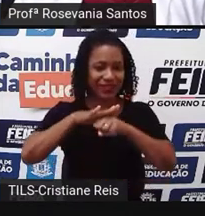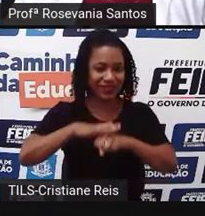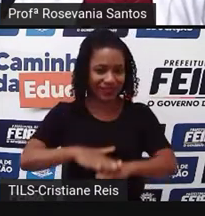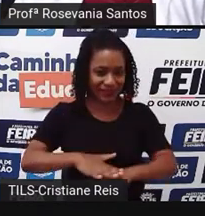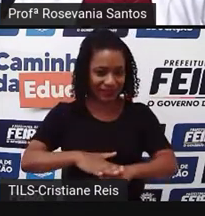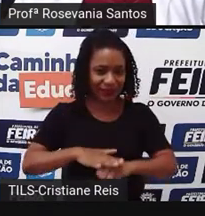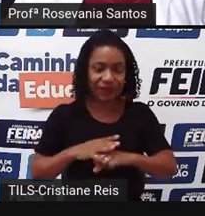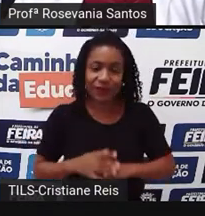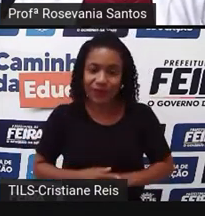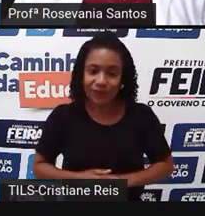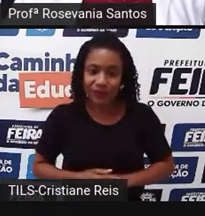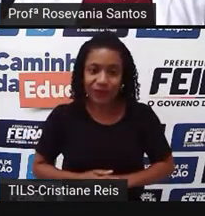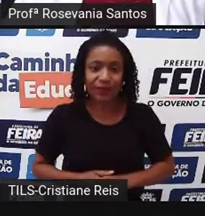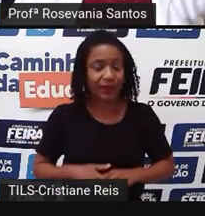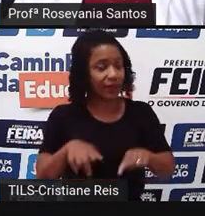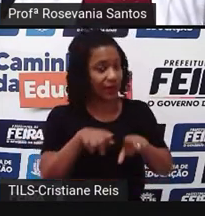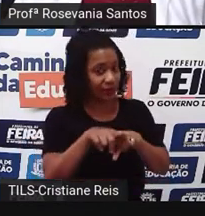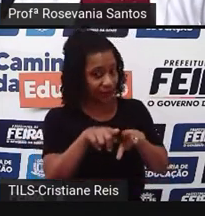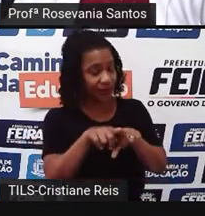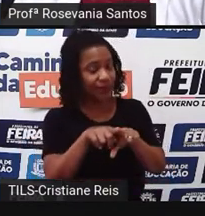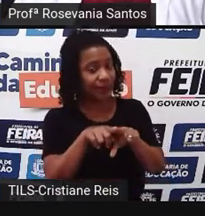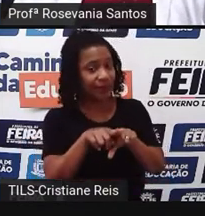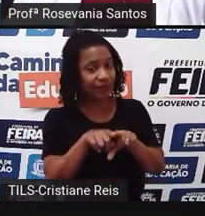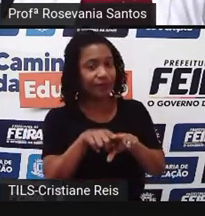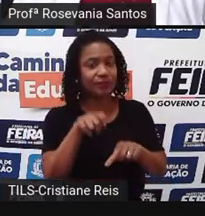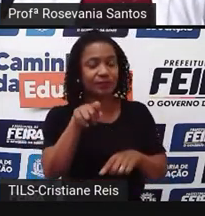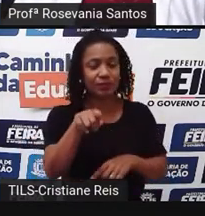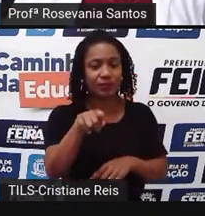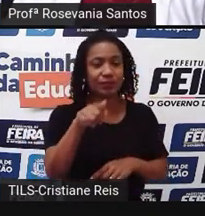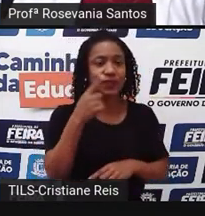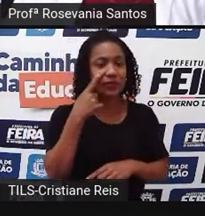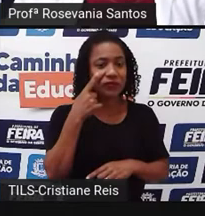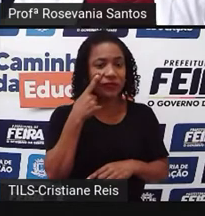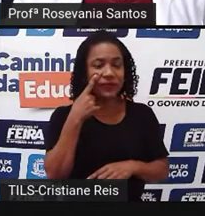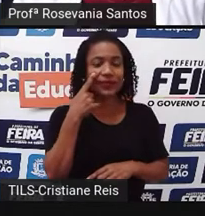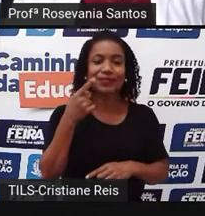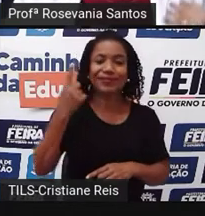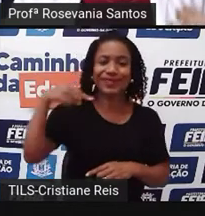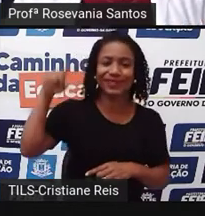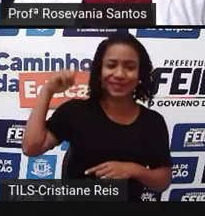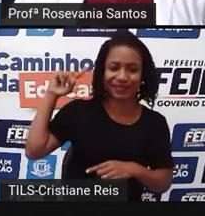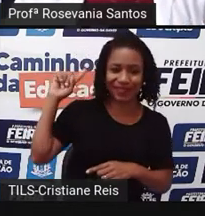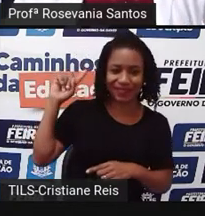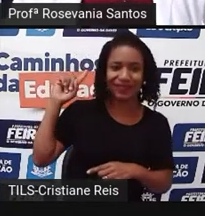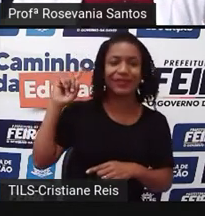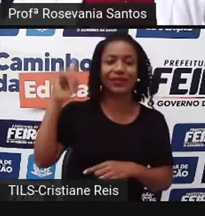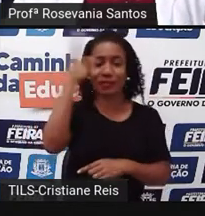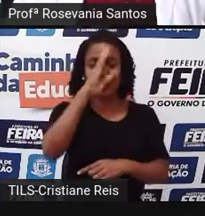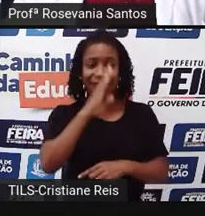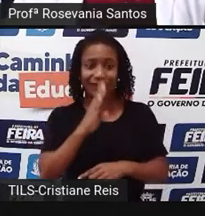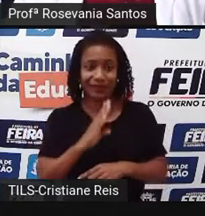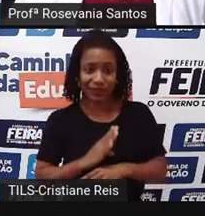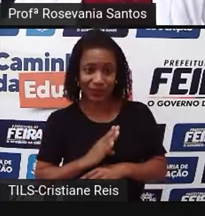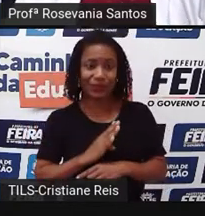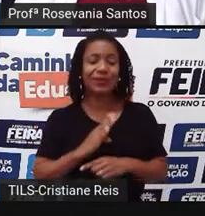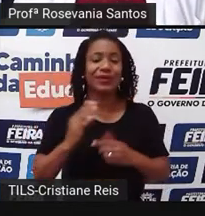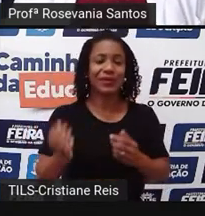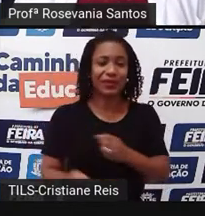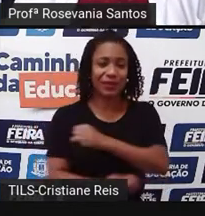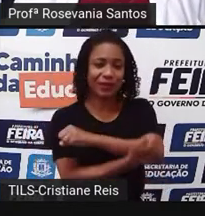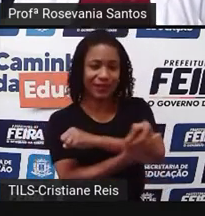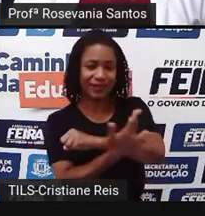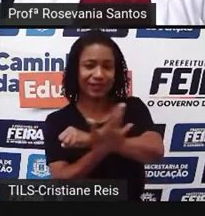Do Brasil colonial, essa questão do café, do ouro, do leite, deixou essa região mais